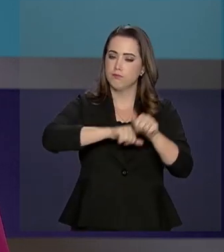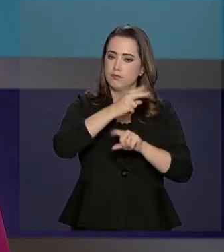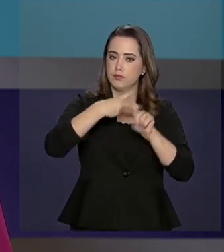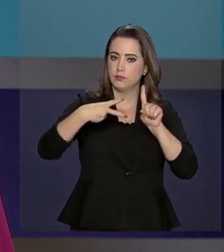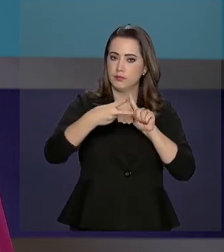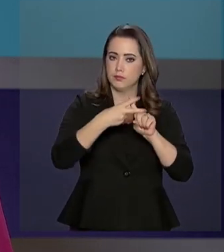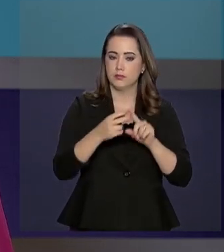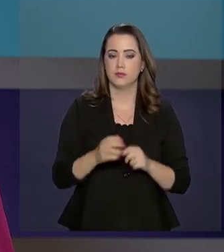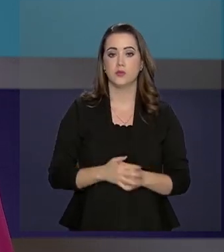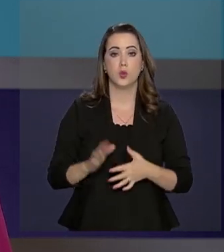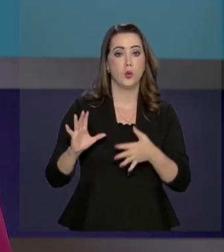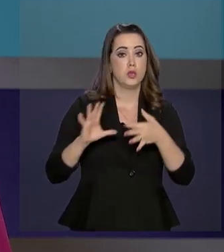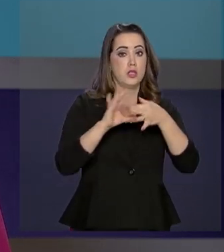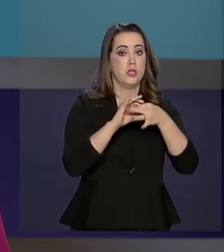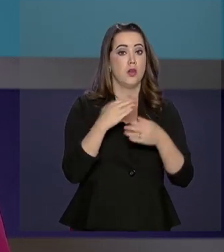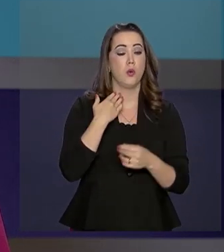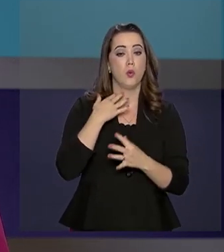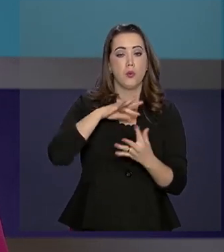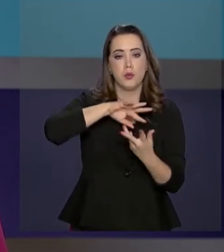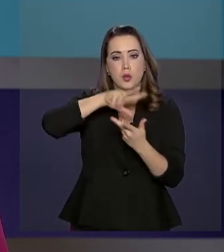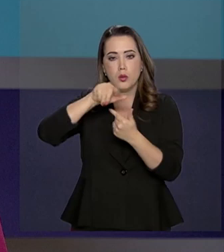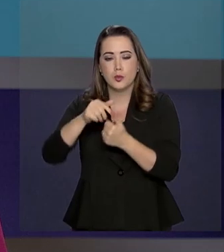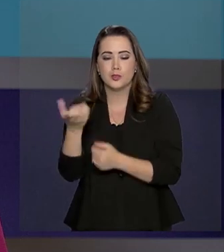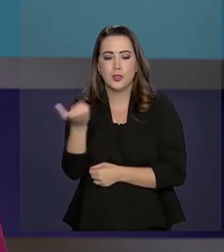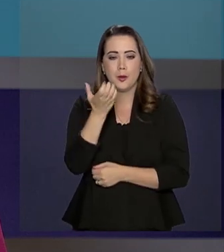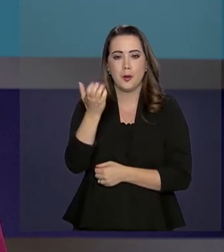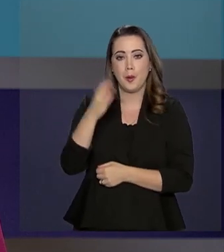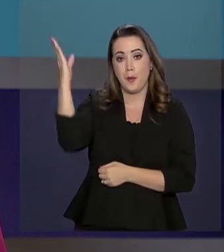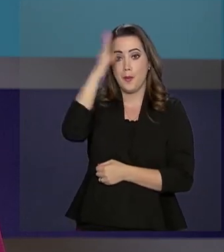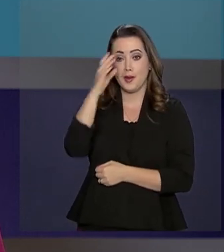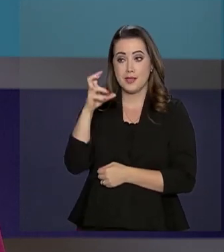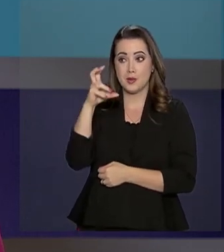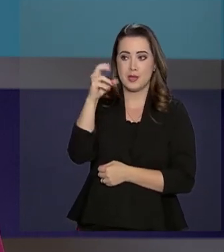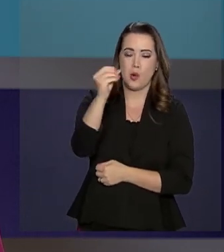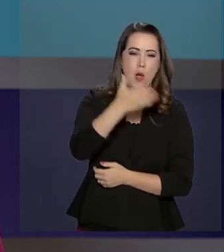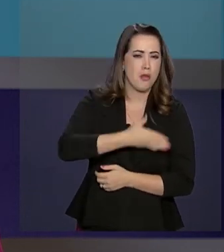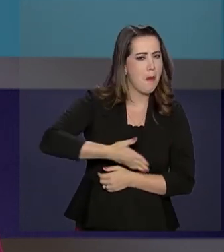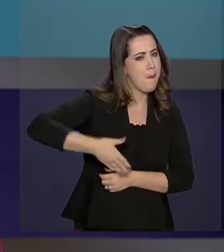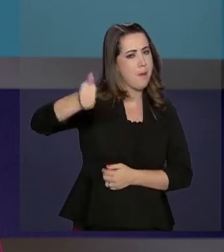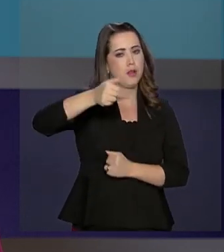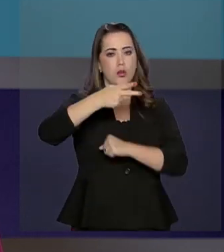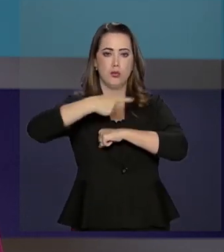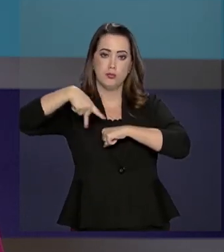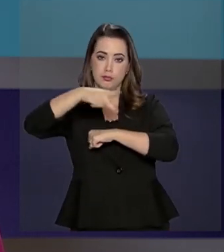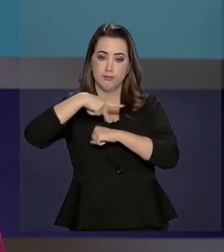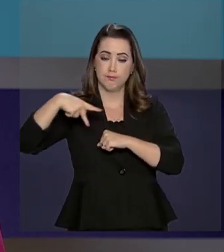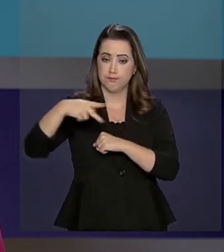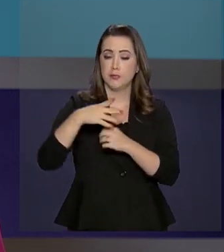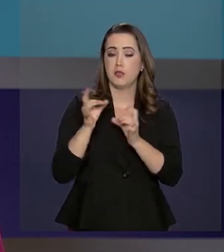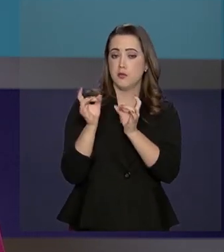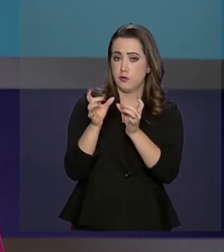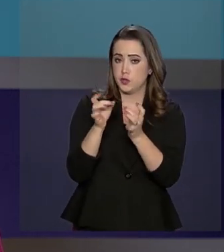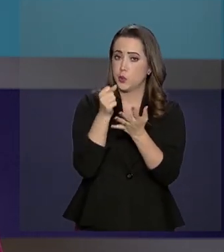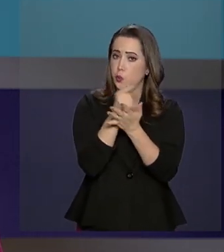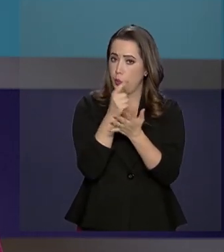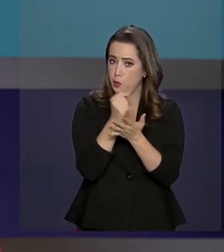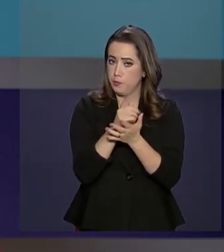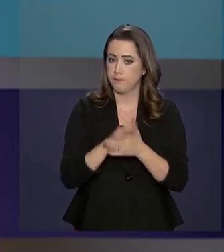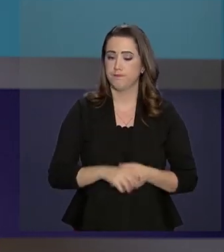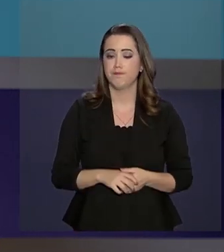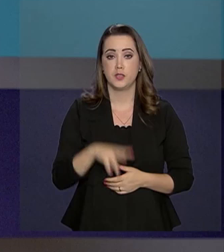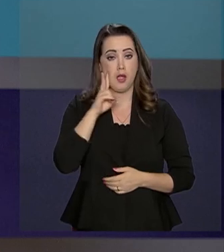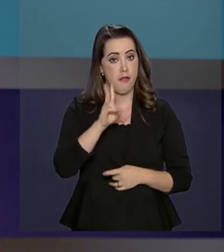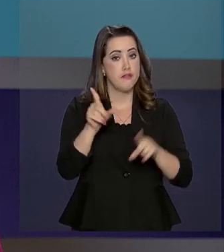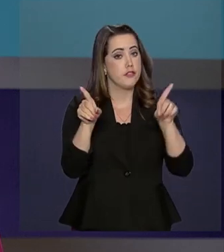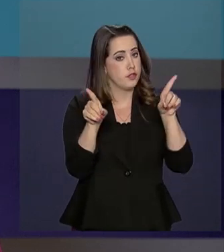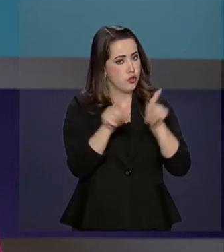Previdência. Parceria com o Banco Mundial visa colocar o Brasil entre os 50 melhores países para se fazer negócios. E